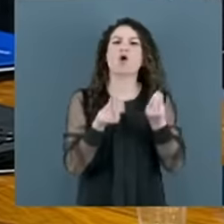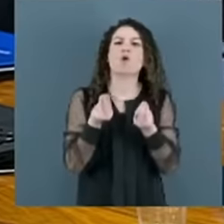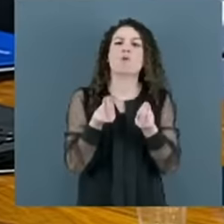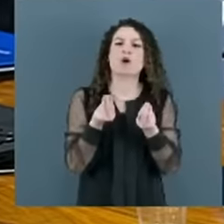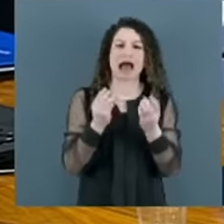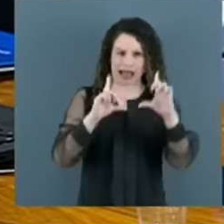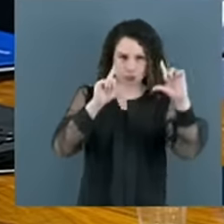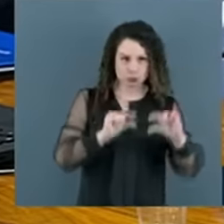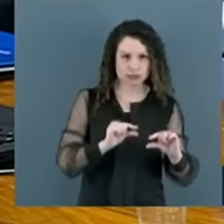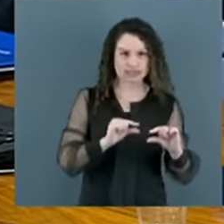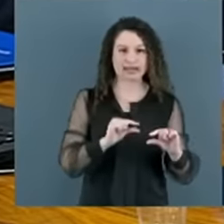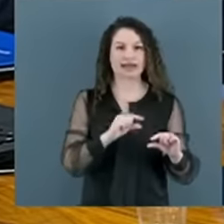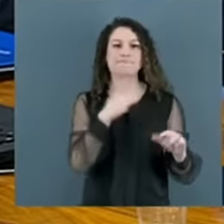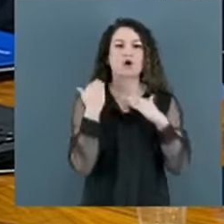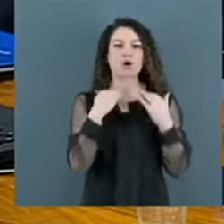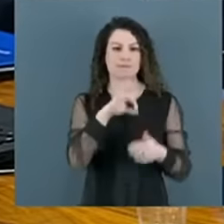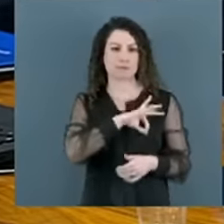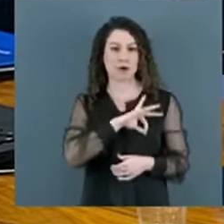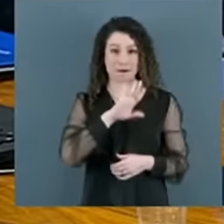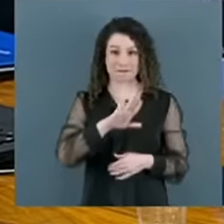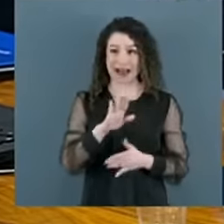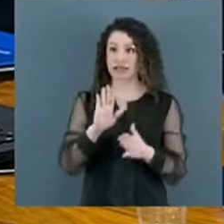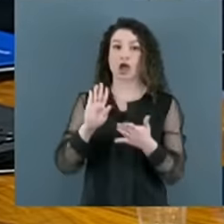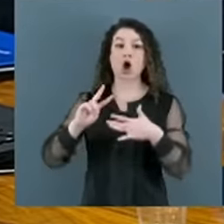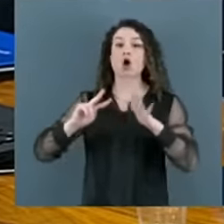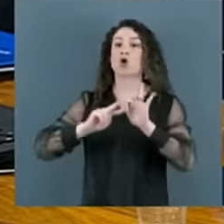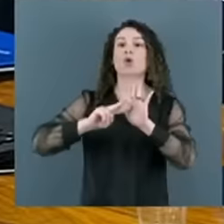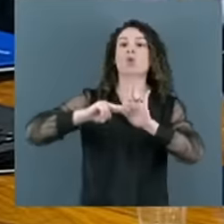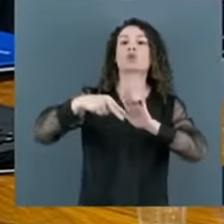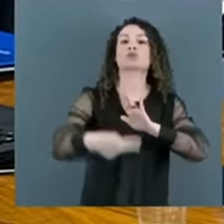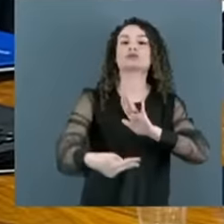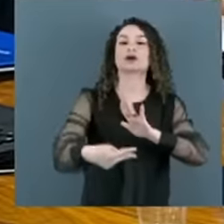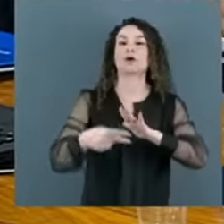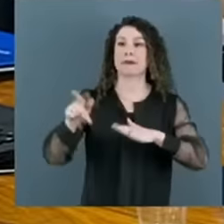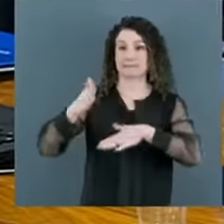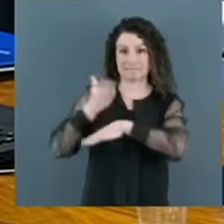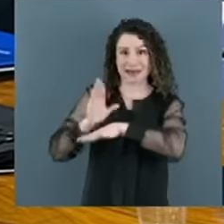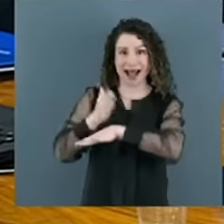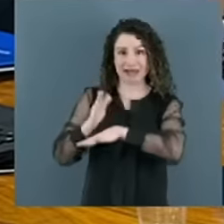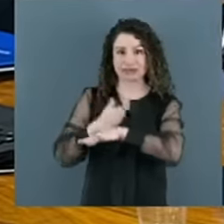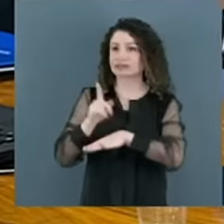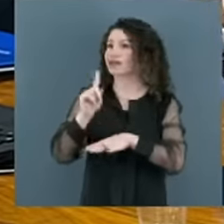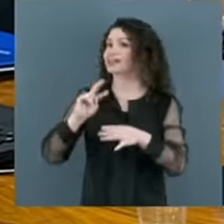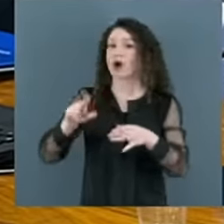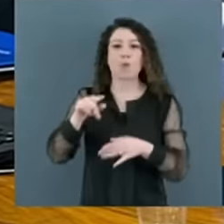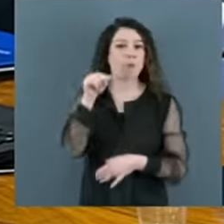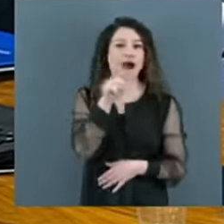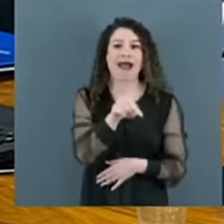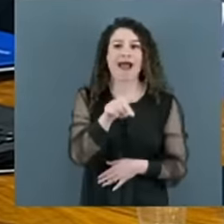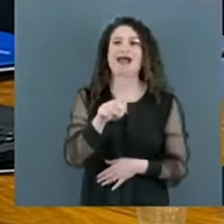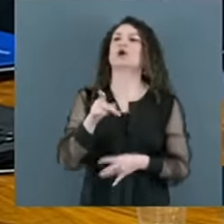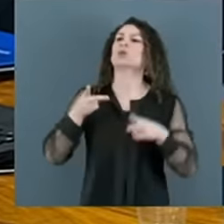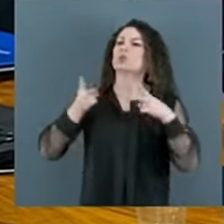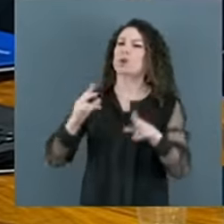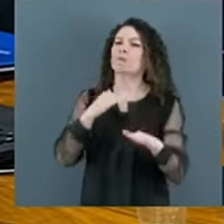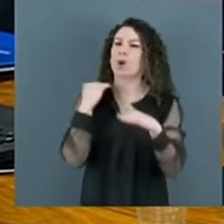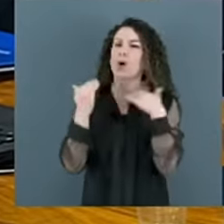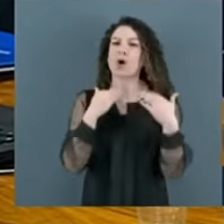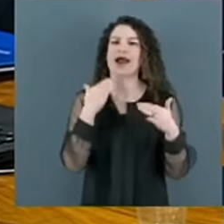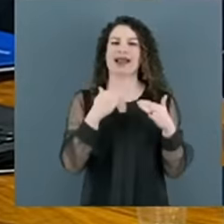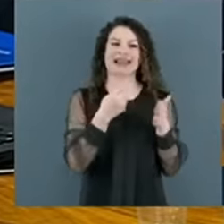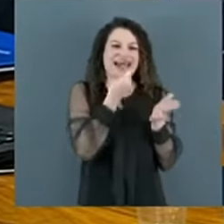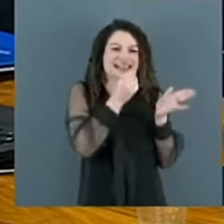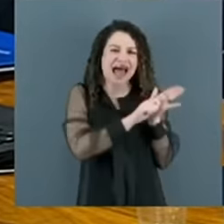Só que a consequência prática, eu estou mostrando para o senhor aqui, para todos os senadores, que não está sendo isso. Os policiais continuam morrendo e os traficantes estão cada vez mais